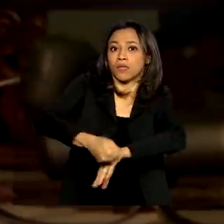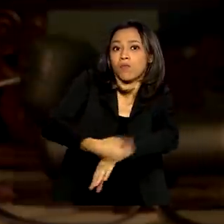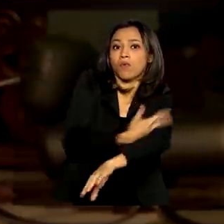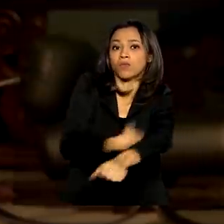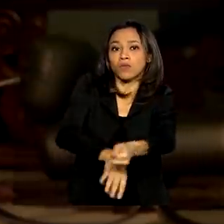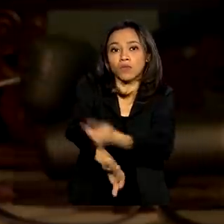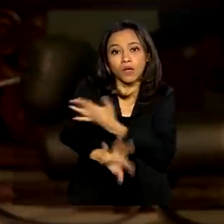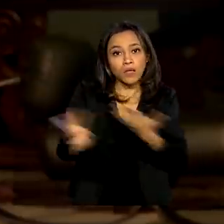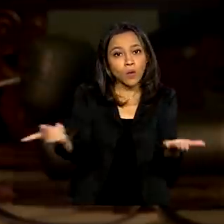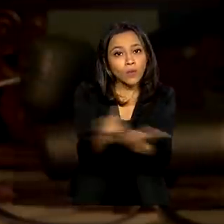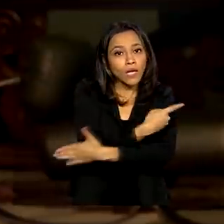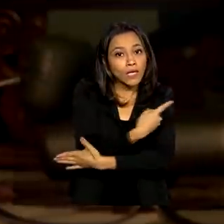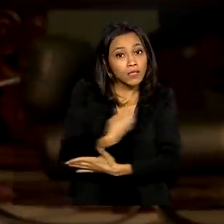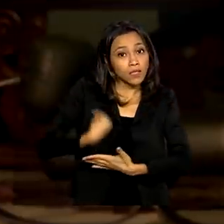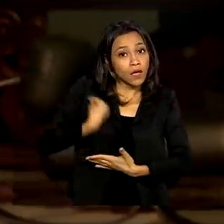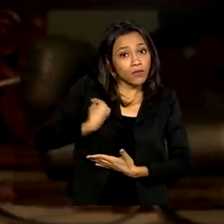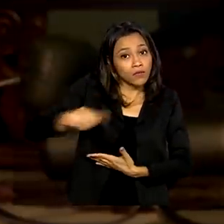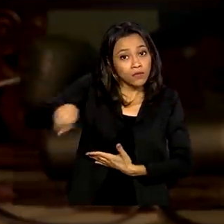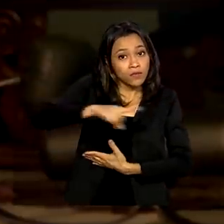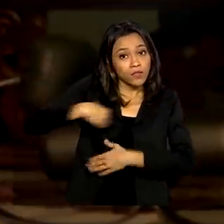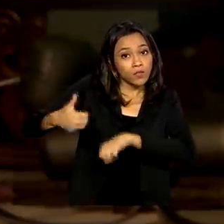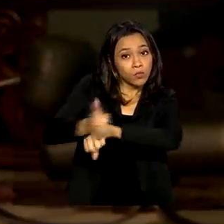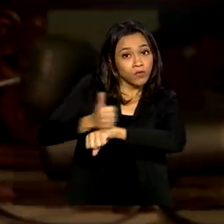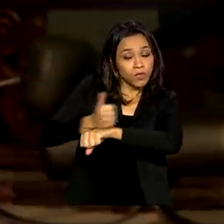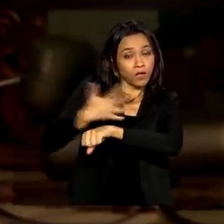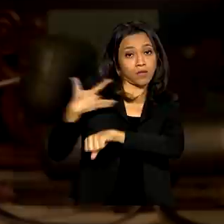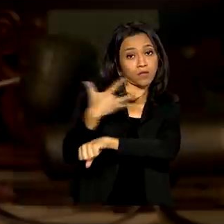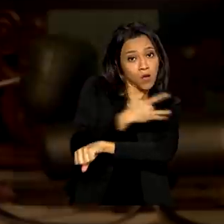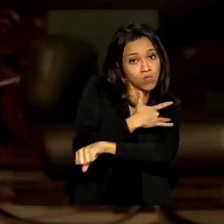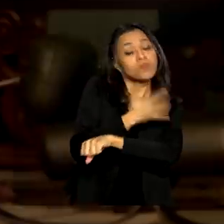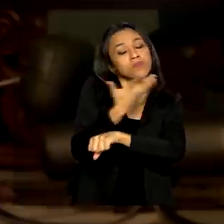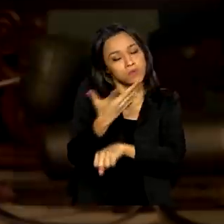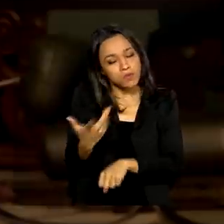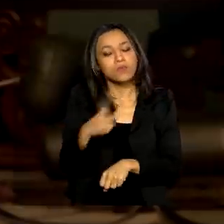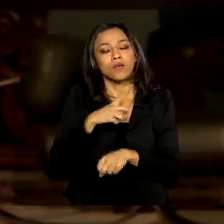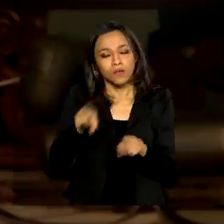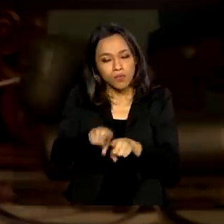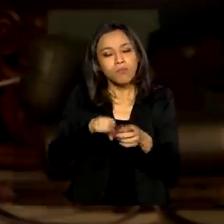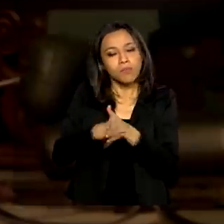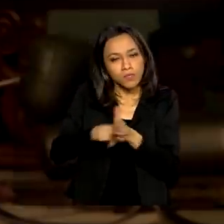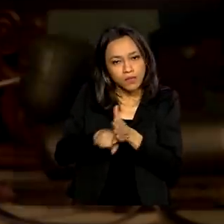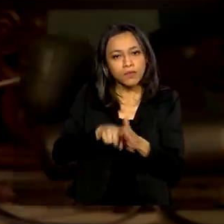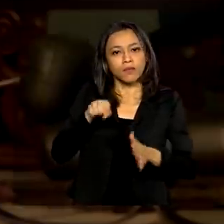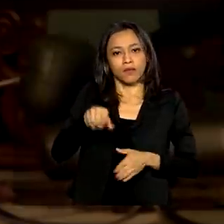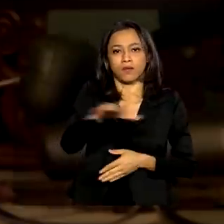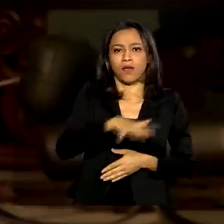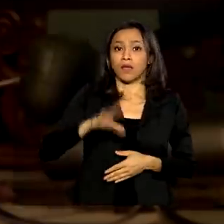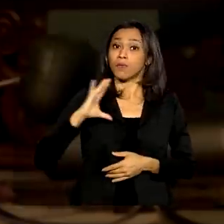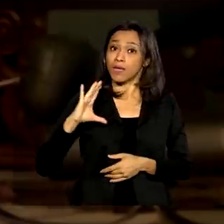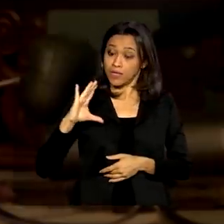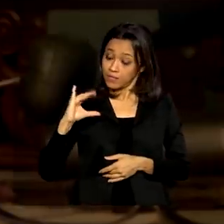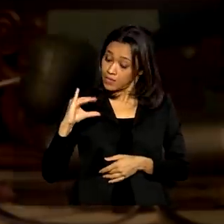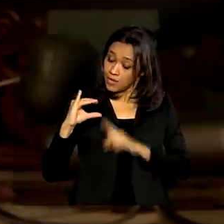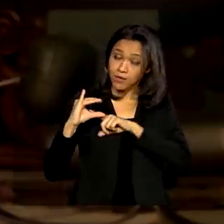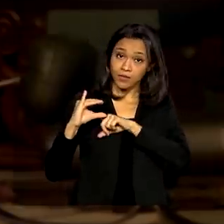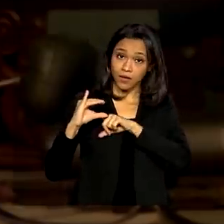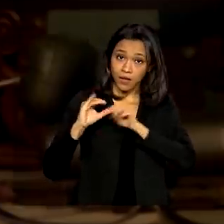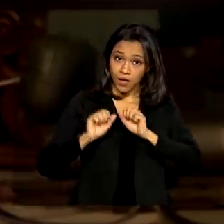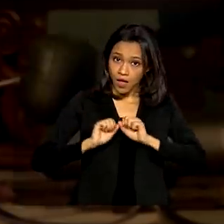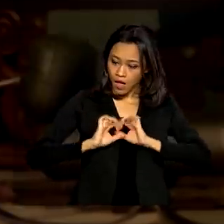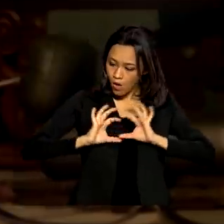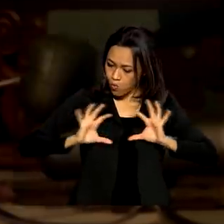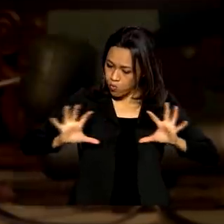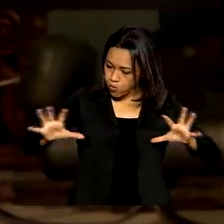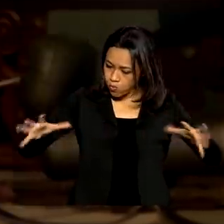também, nos profissionais de saúde e nas pessoas no isolamento. Então, isso também está sendo feito. Lembrar que ciência, ela é feita por um conjunto. Então,